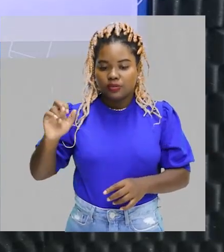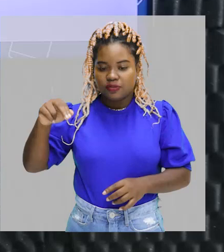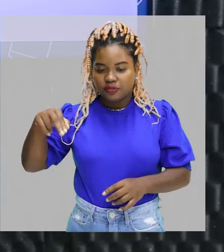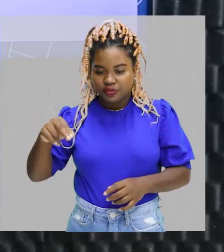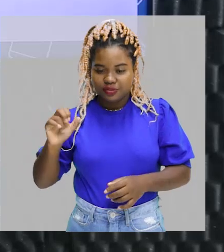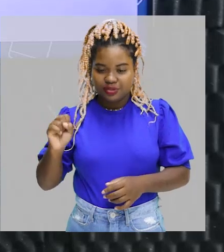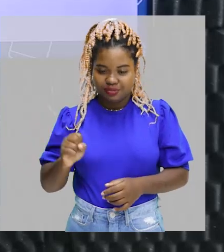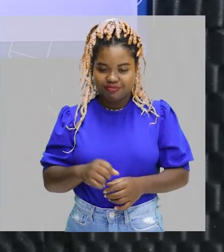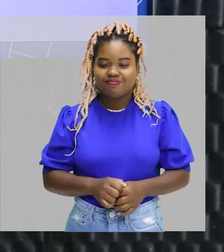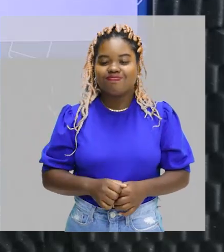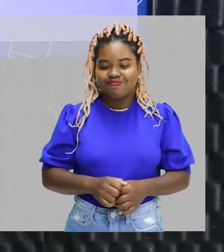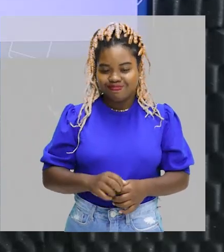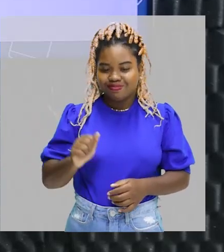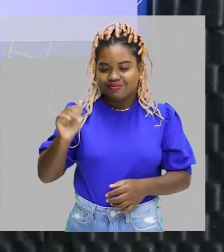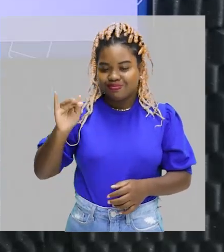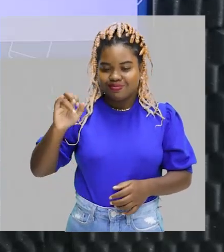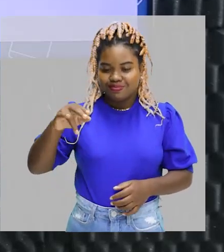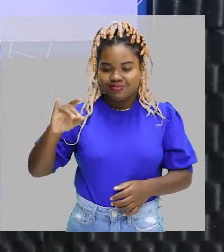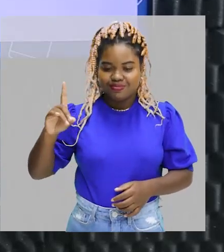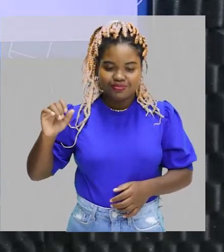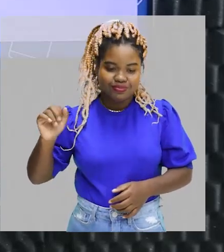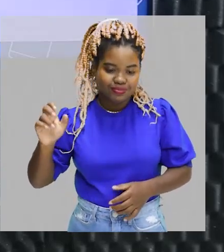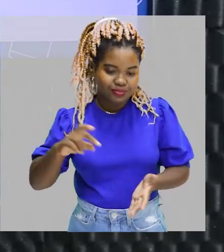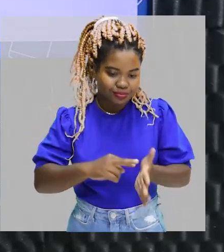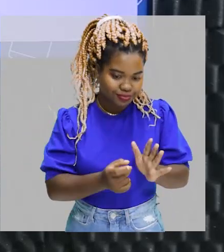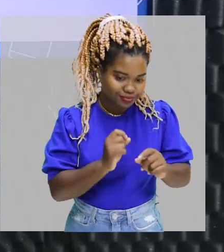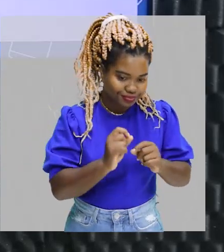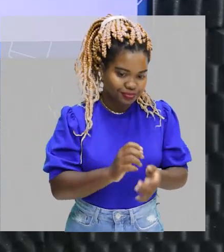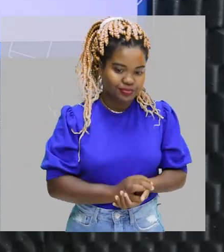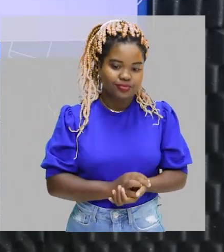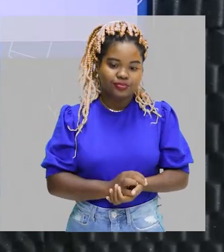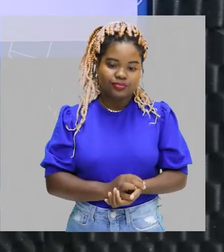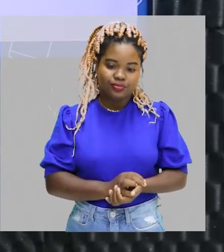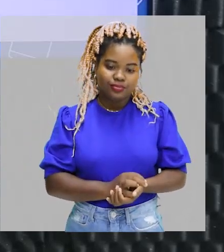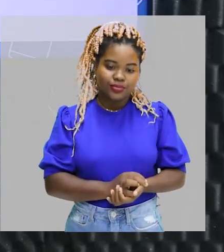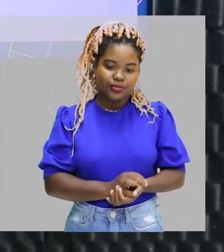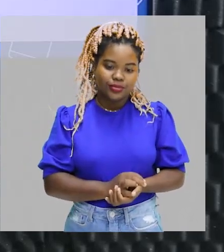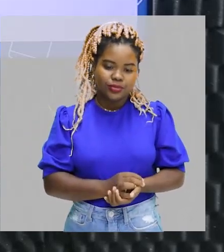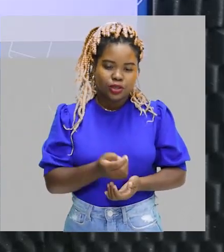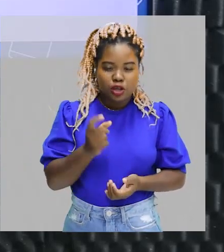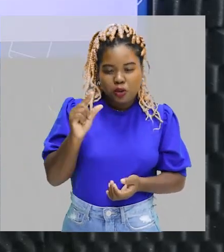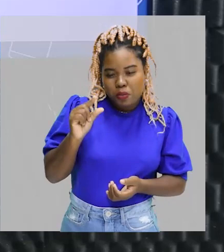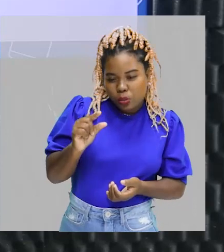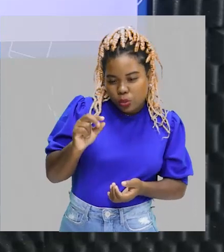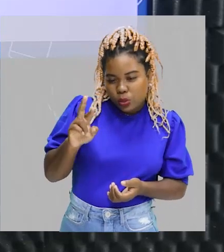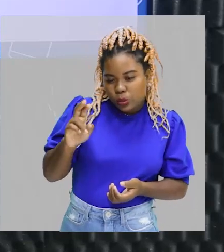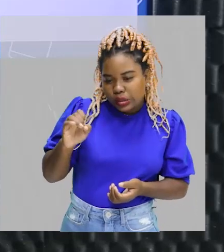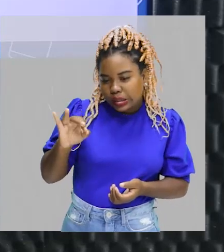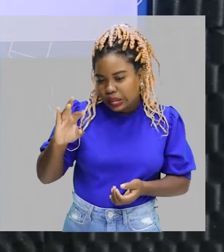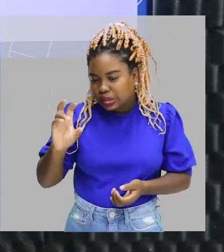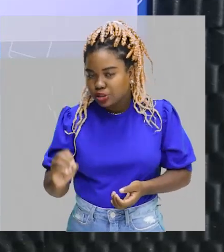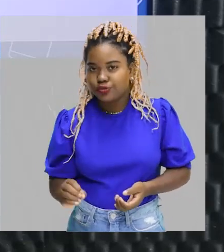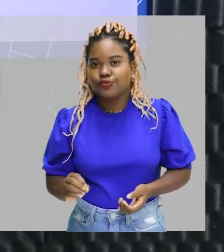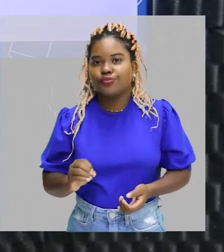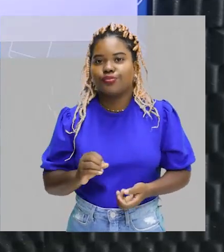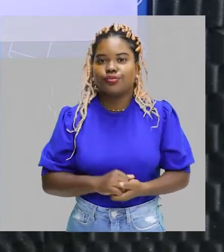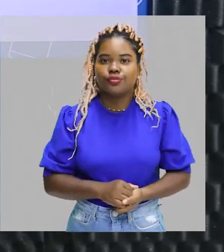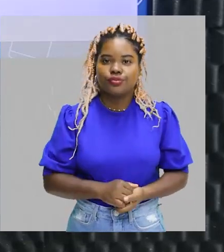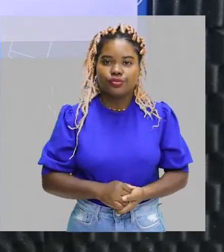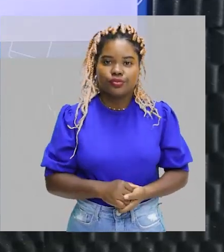afinidade. Significando, então, que são compostos pouco reativos, com pouca